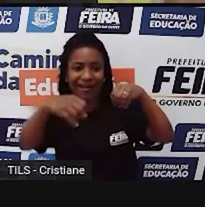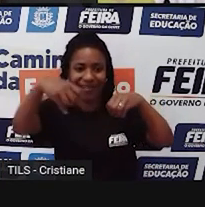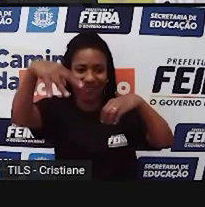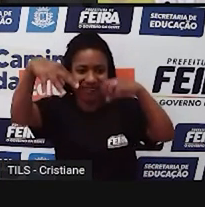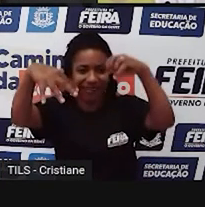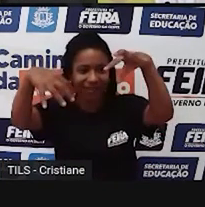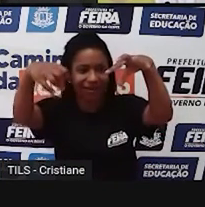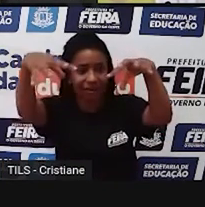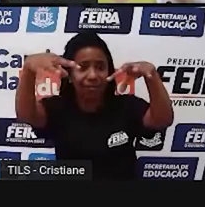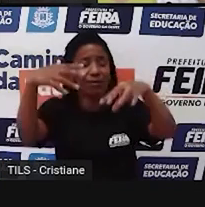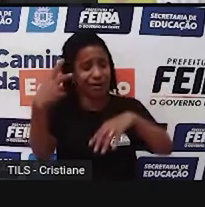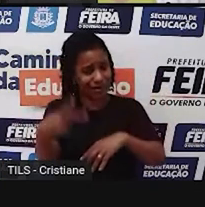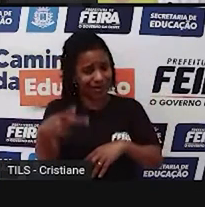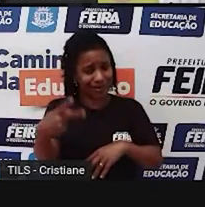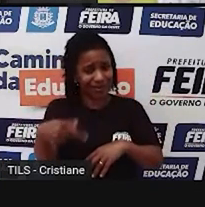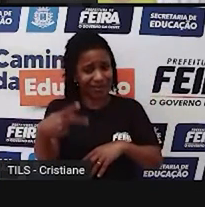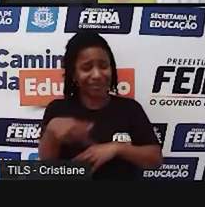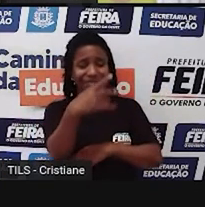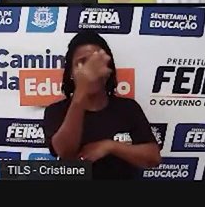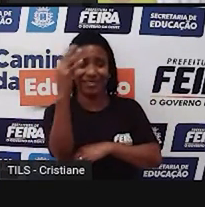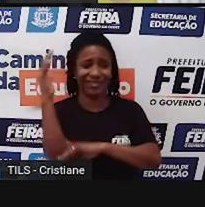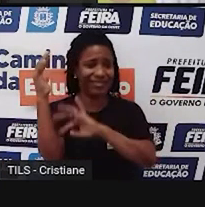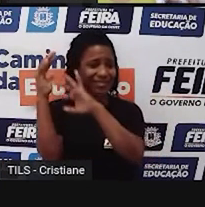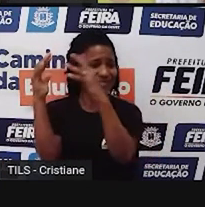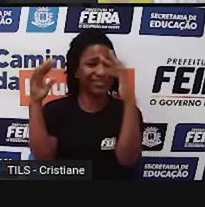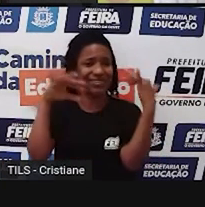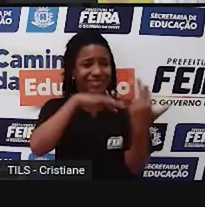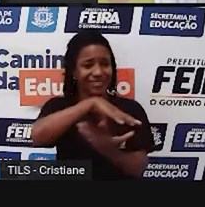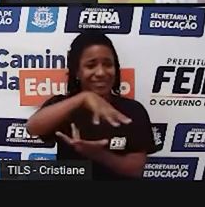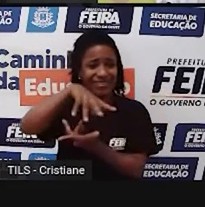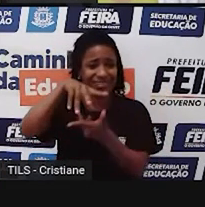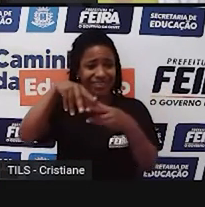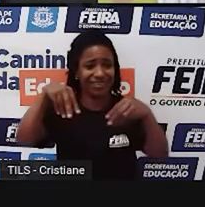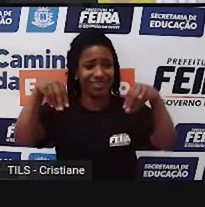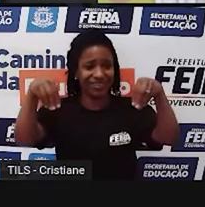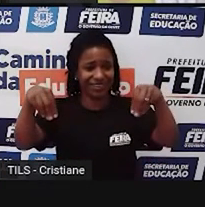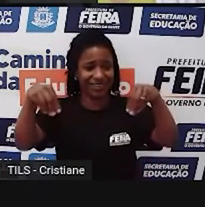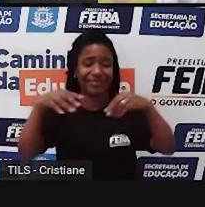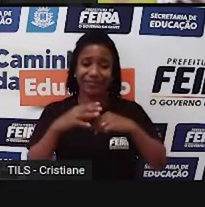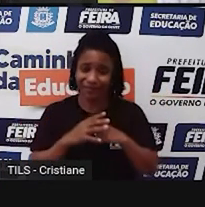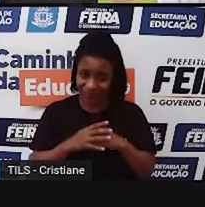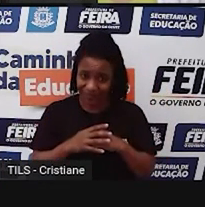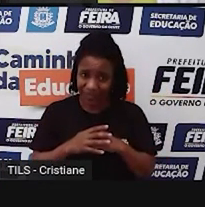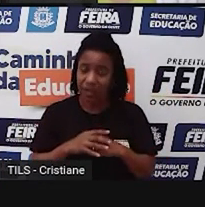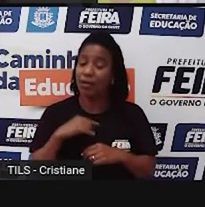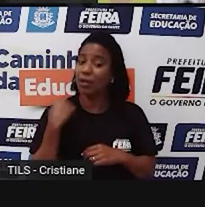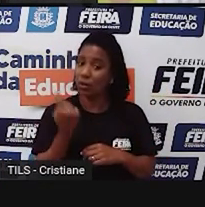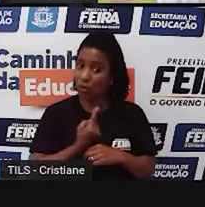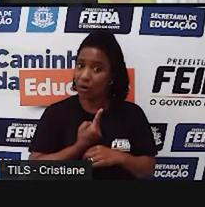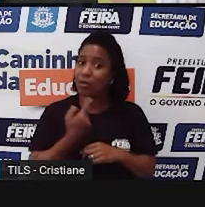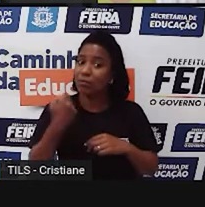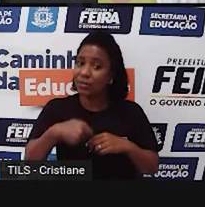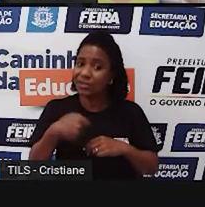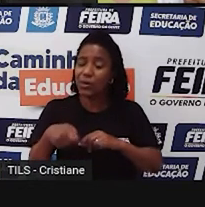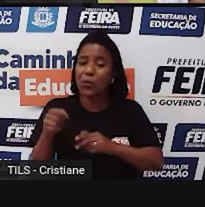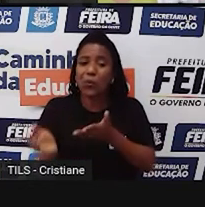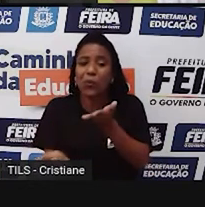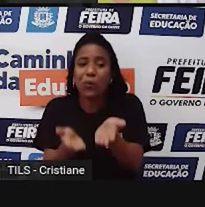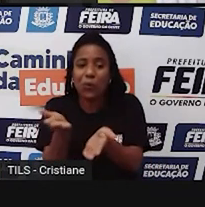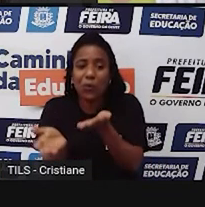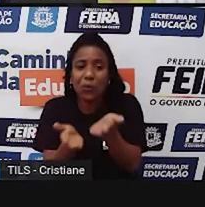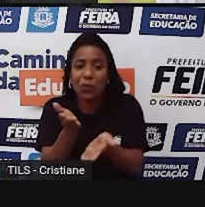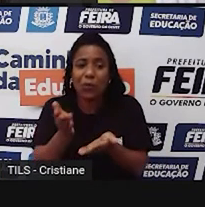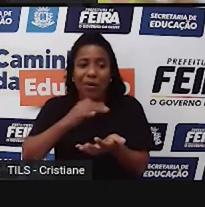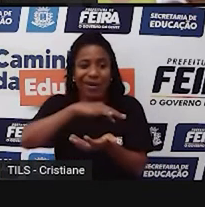esse consumo, ele precisa ter uma certa consciência e às vezes a gente não tem. E um deles, um exemplo deles, é a